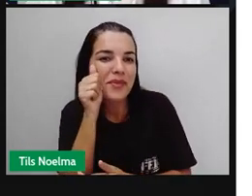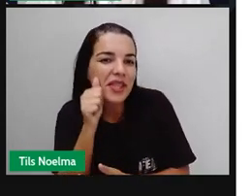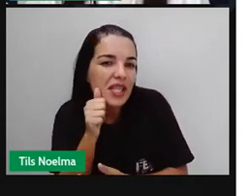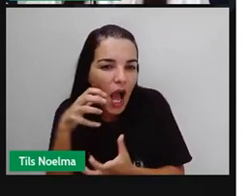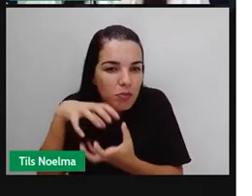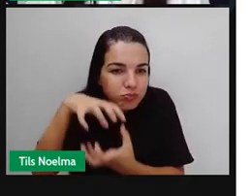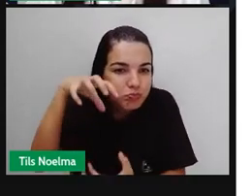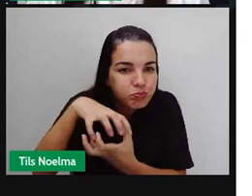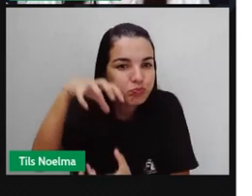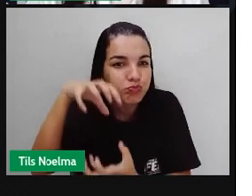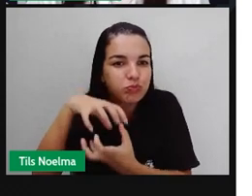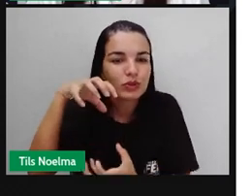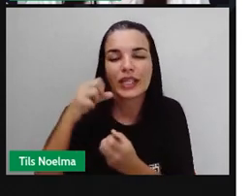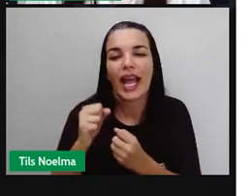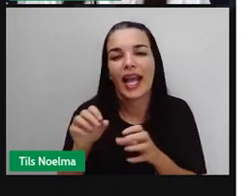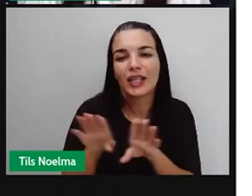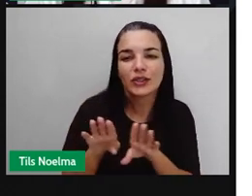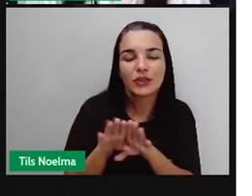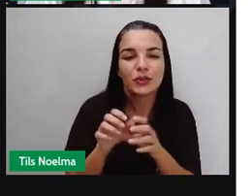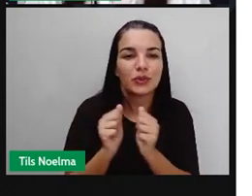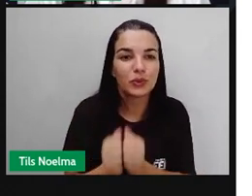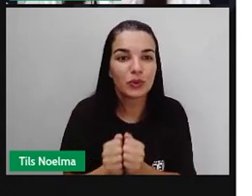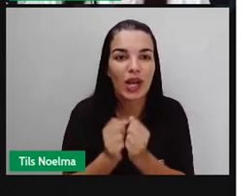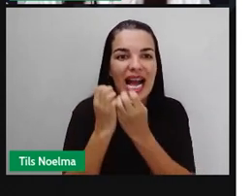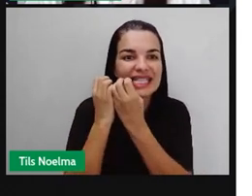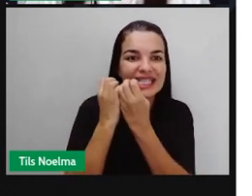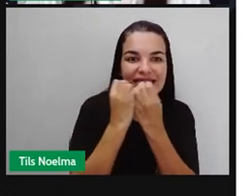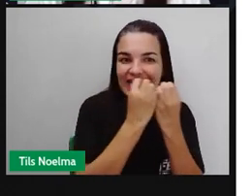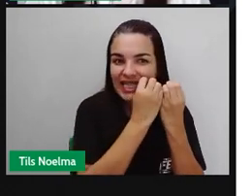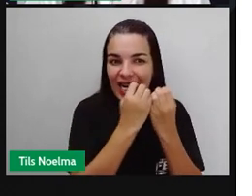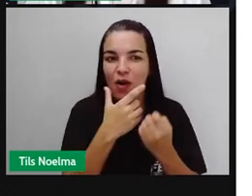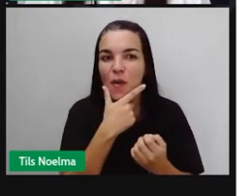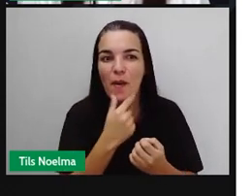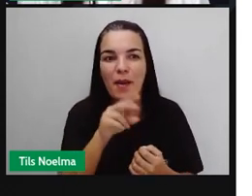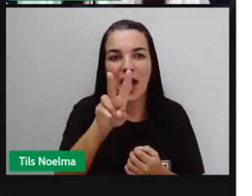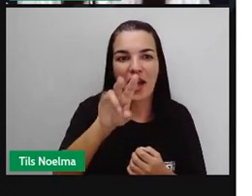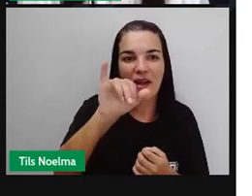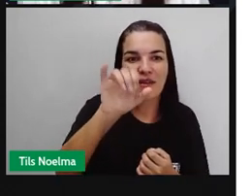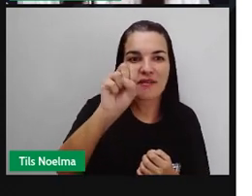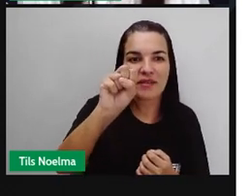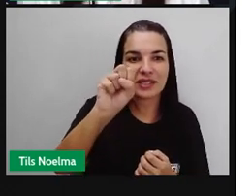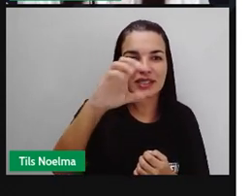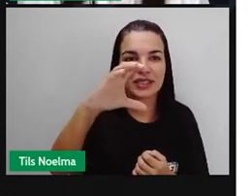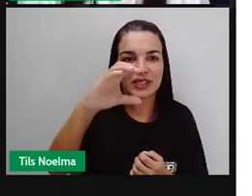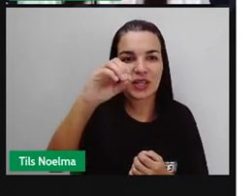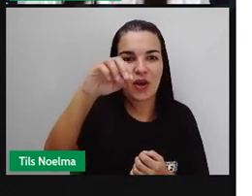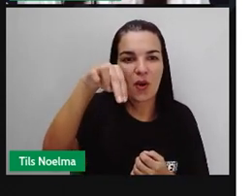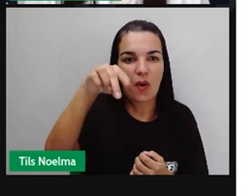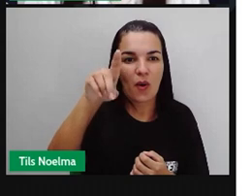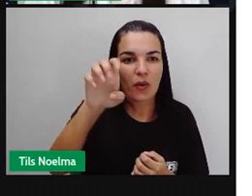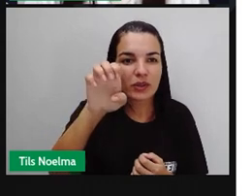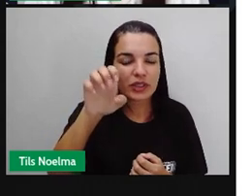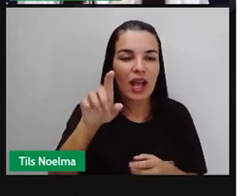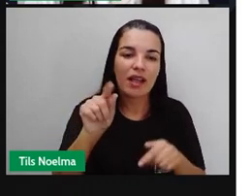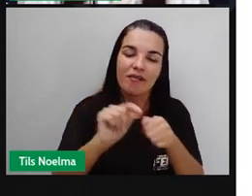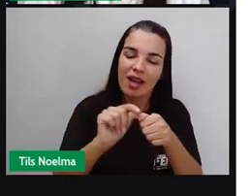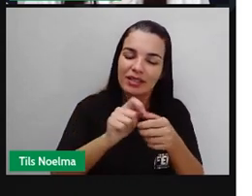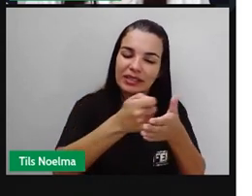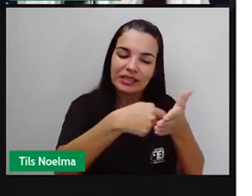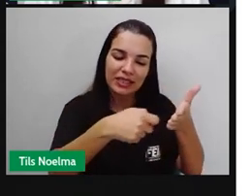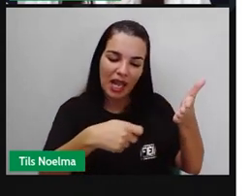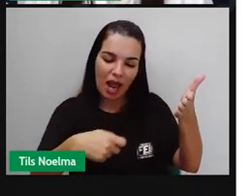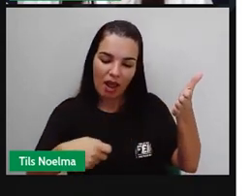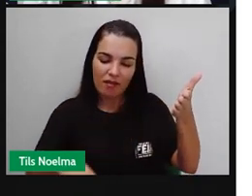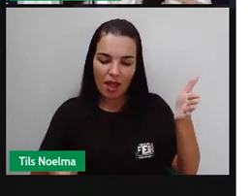ajudante, né? O Visconde e Sabugosa vão escrever aí. A biografia de Monteiro